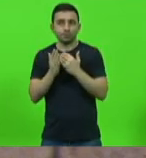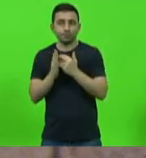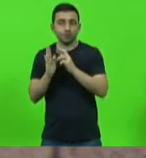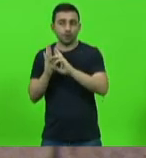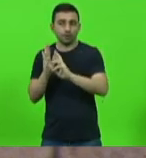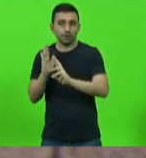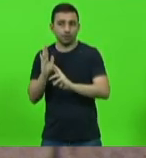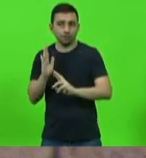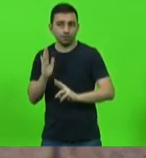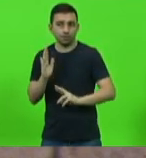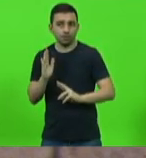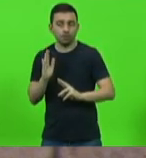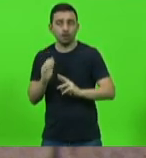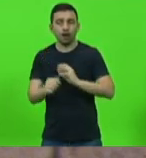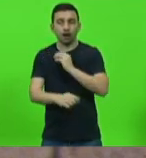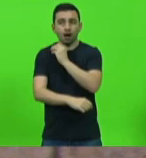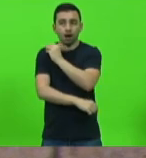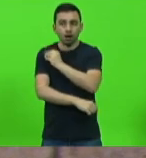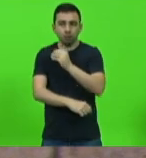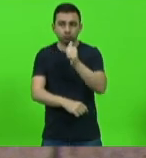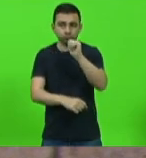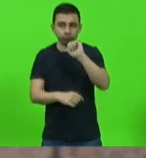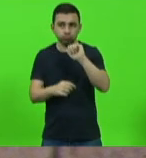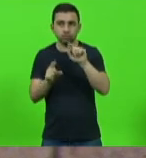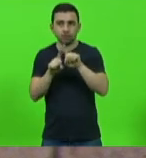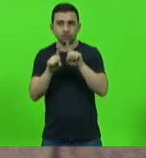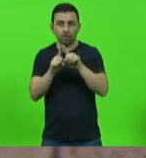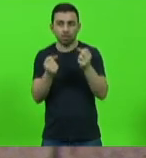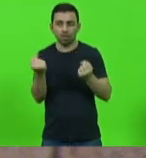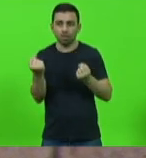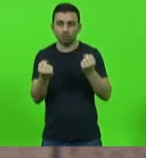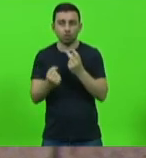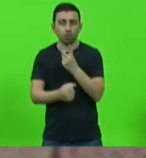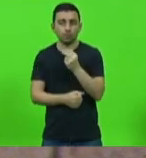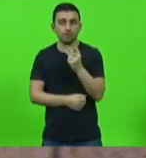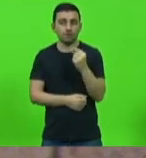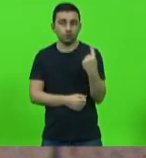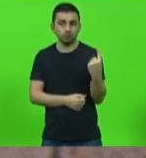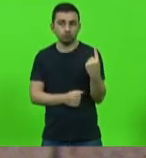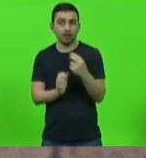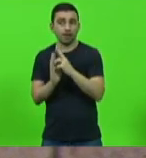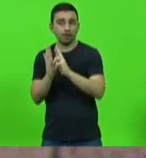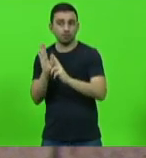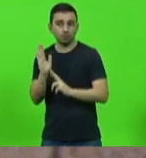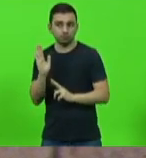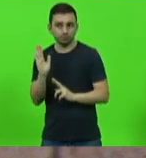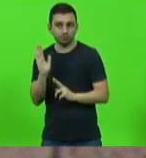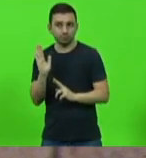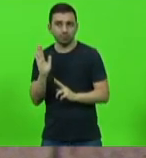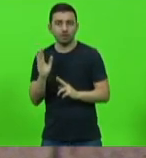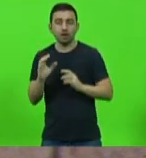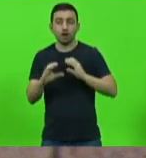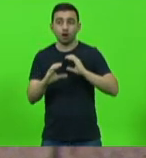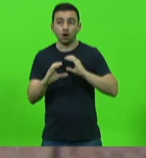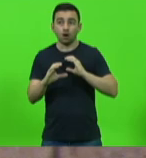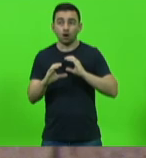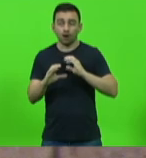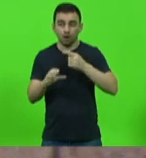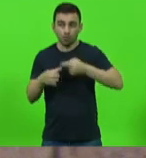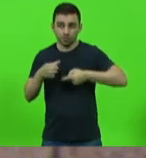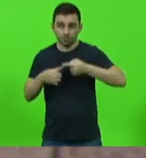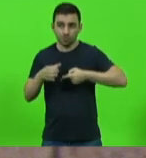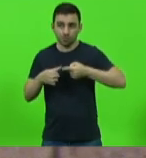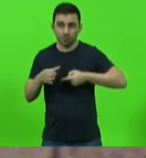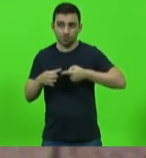Alco e Direção 2021. A Comissão de Prevenção e Combate às